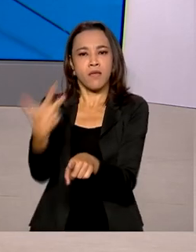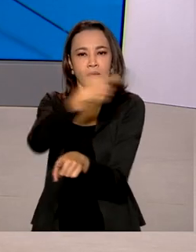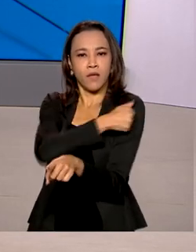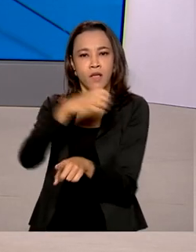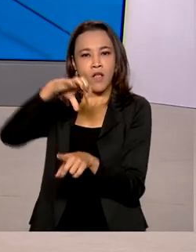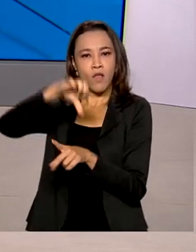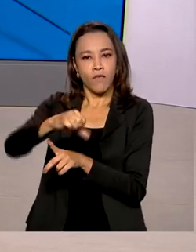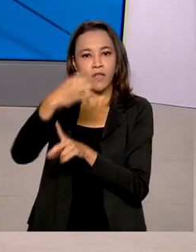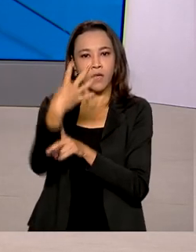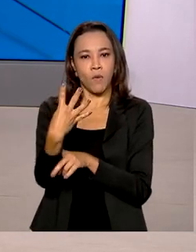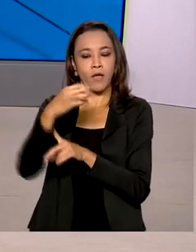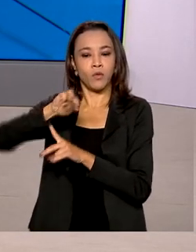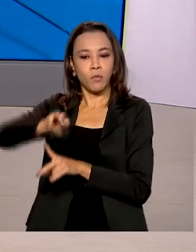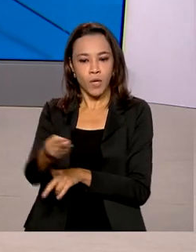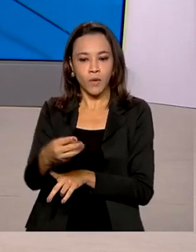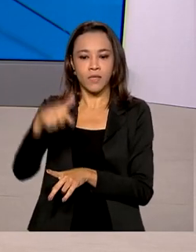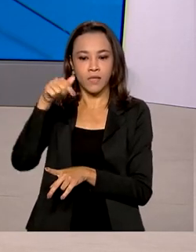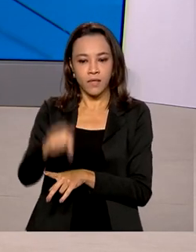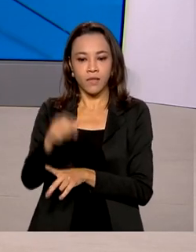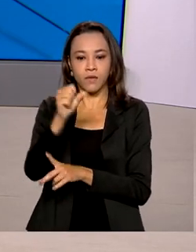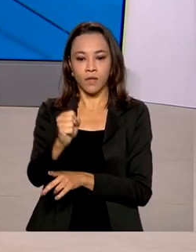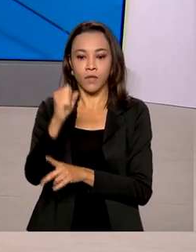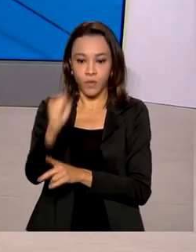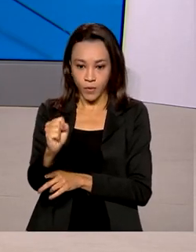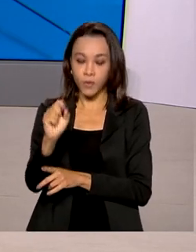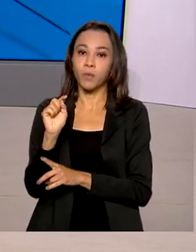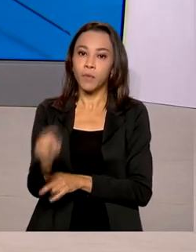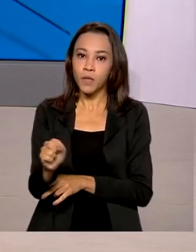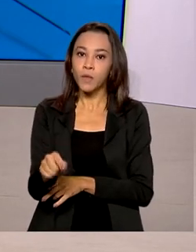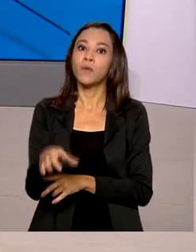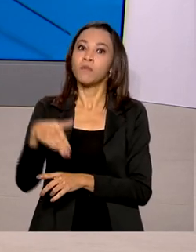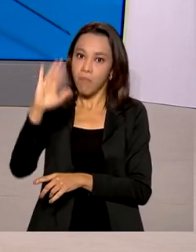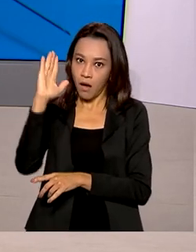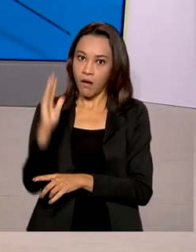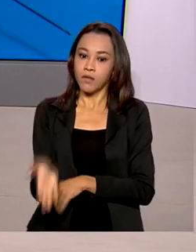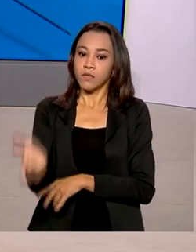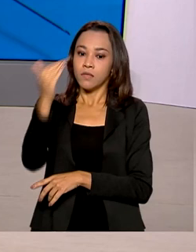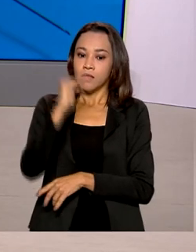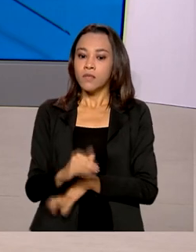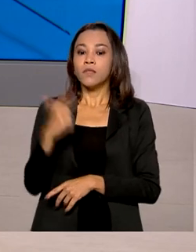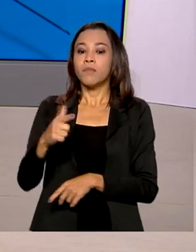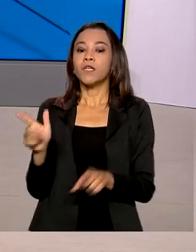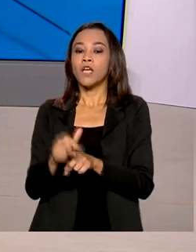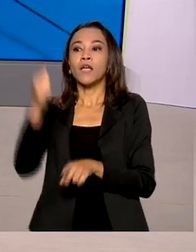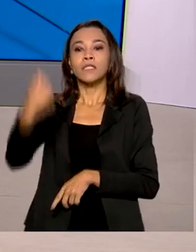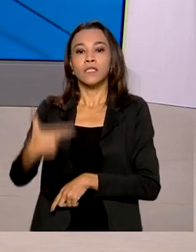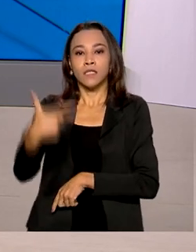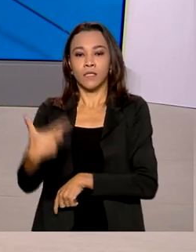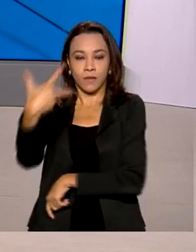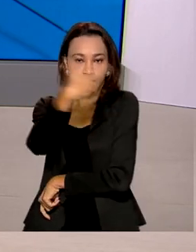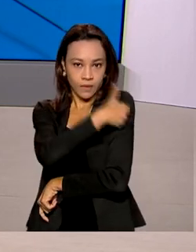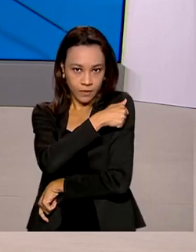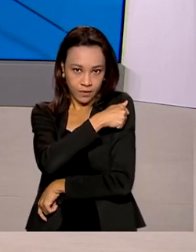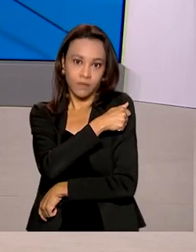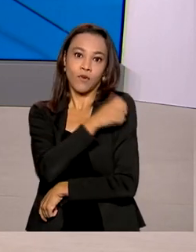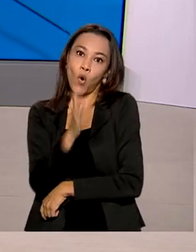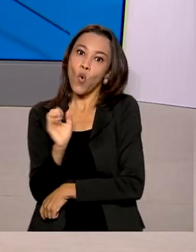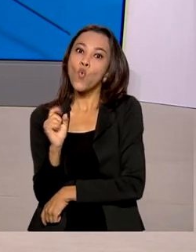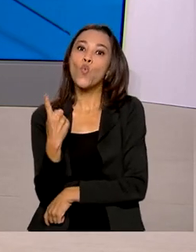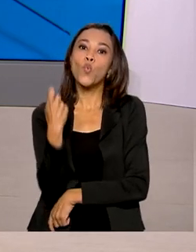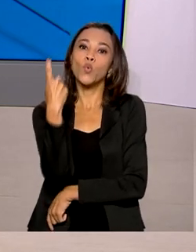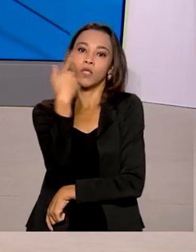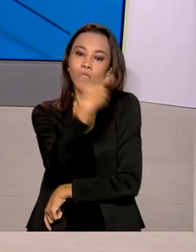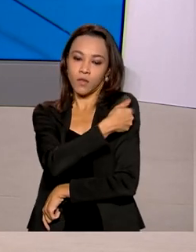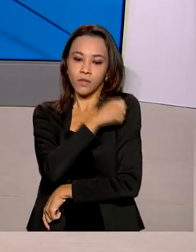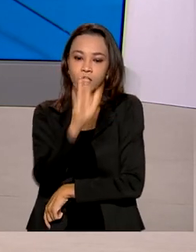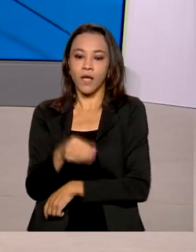ultrapassam 94 milhões 788 mil e as pessoas que tomaram a segunda dose da vacina ou dose única é